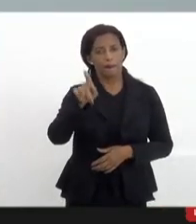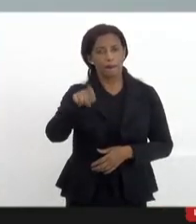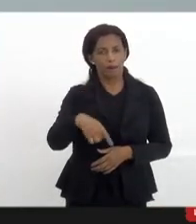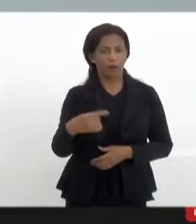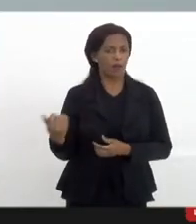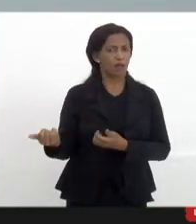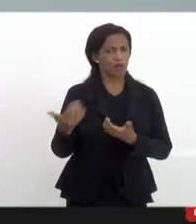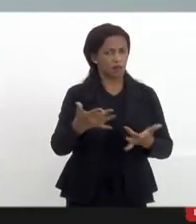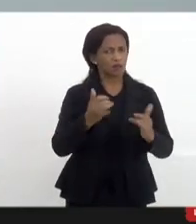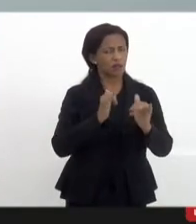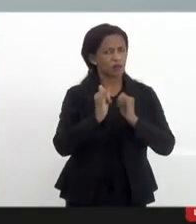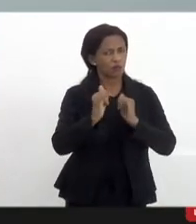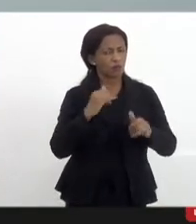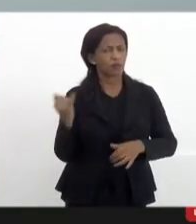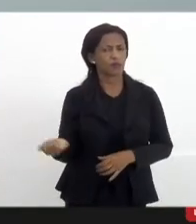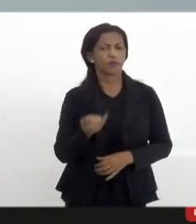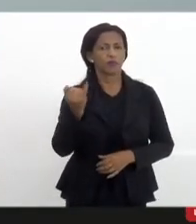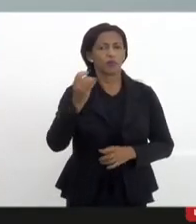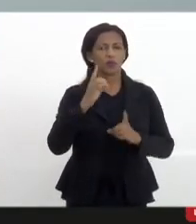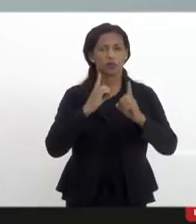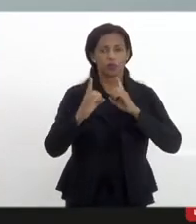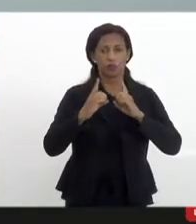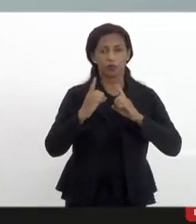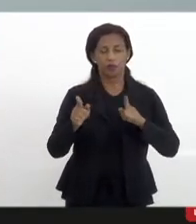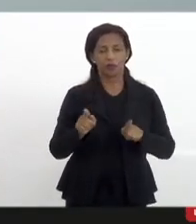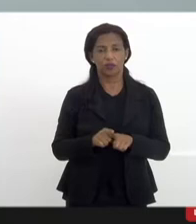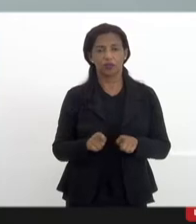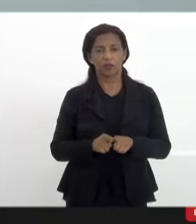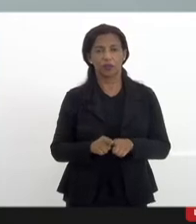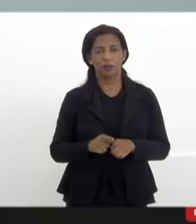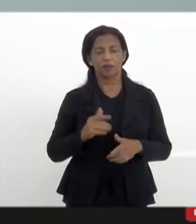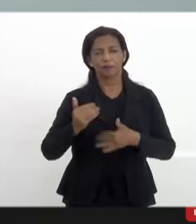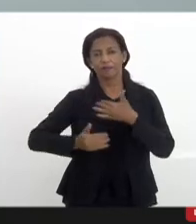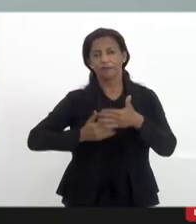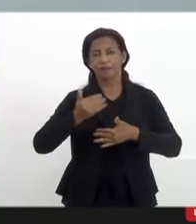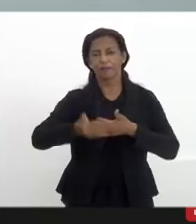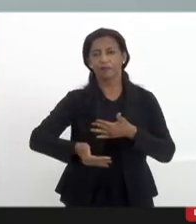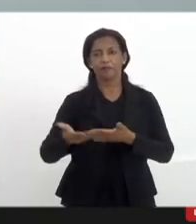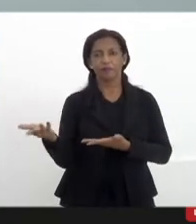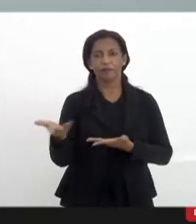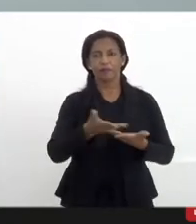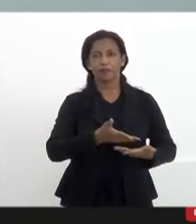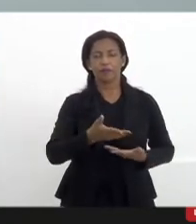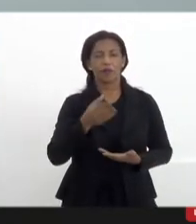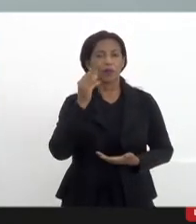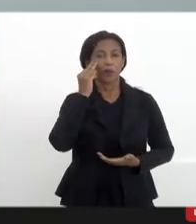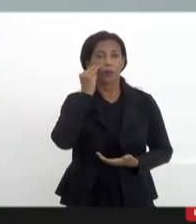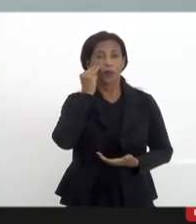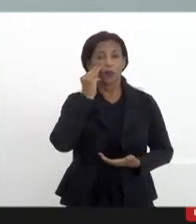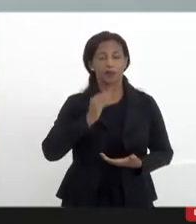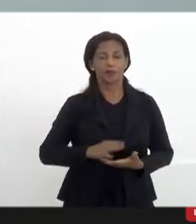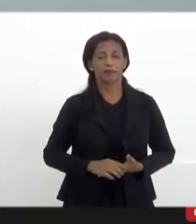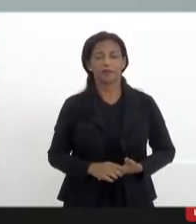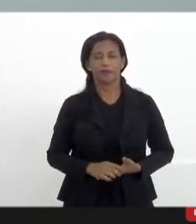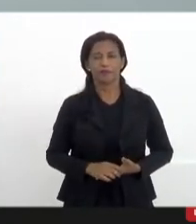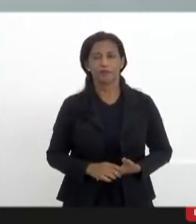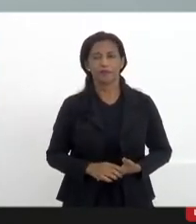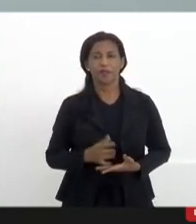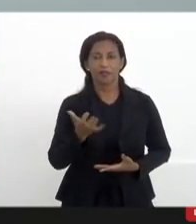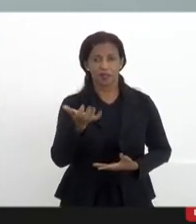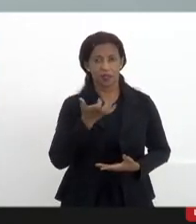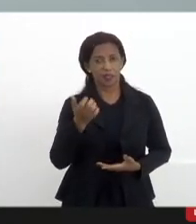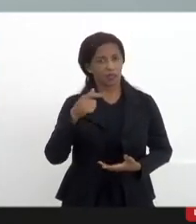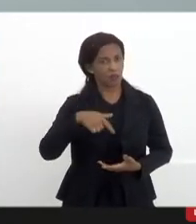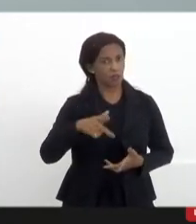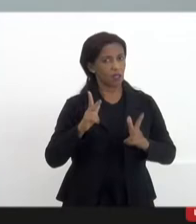questões muito relevantes para o nosso debate na sequência agora vou passar a palavra à deputada Mônica Francisco e quero aqui dizer